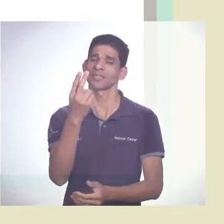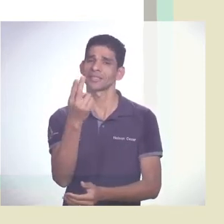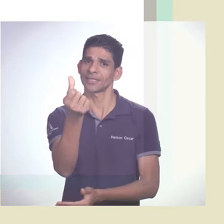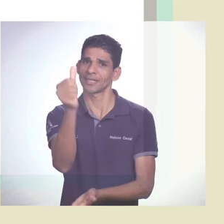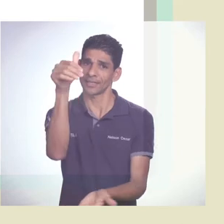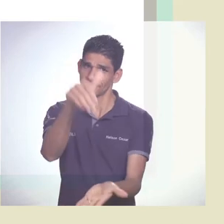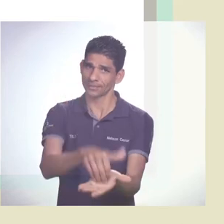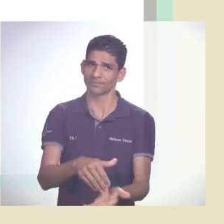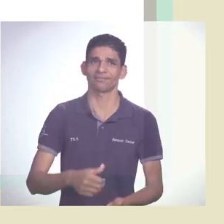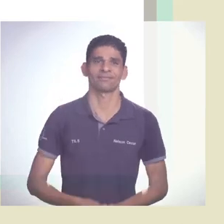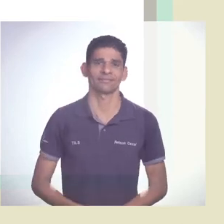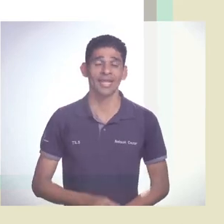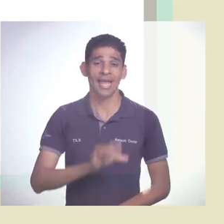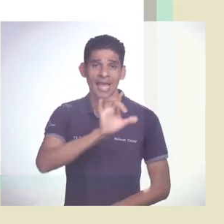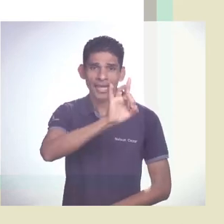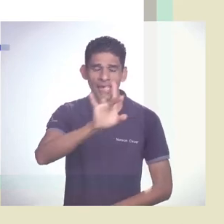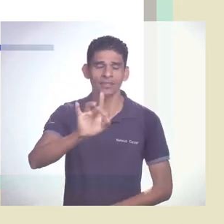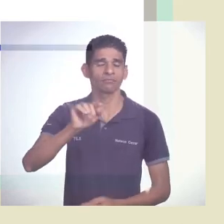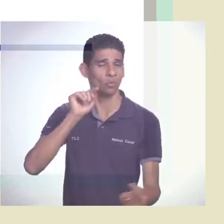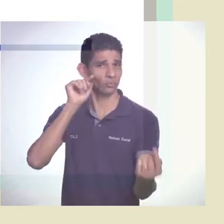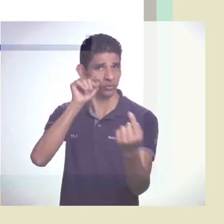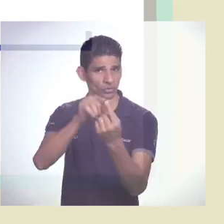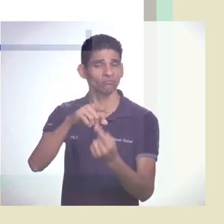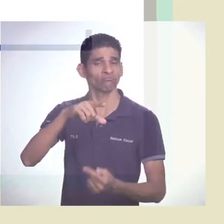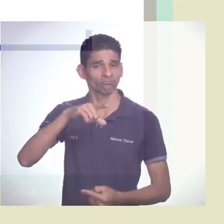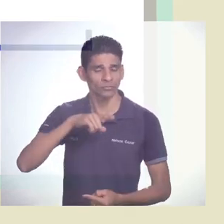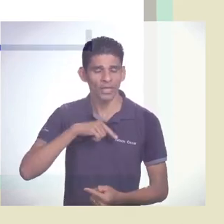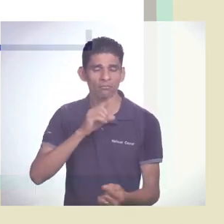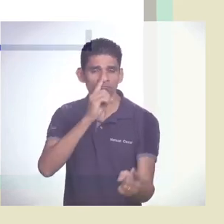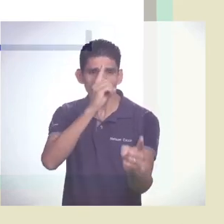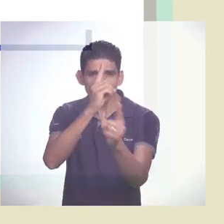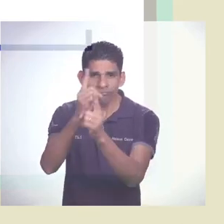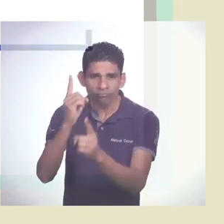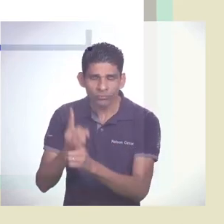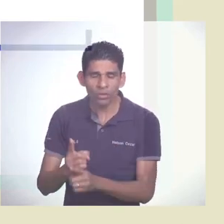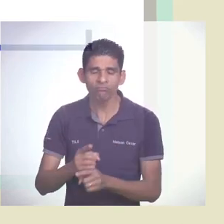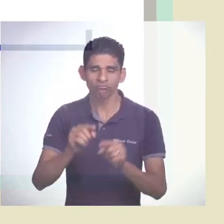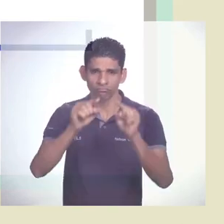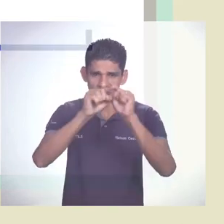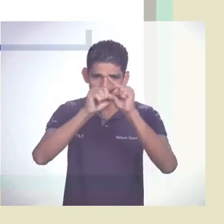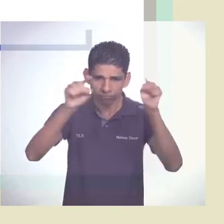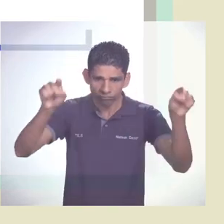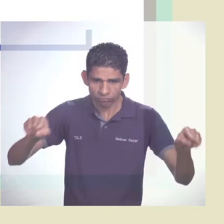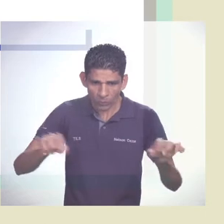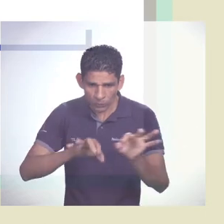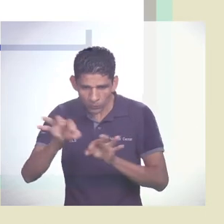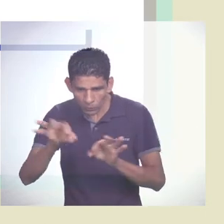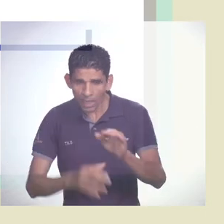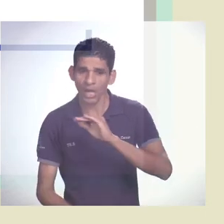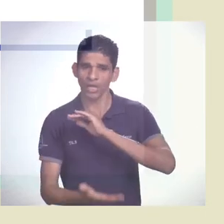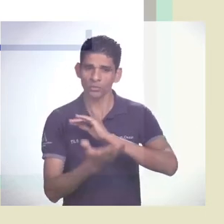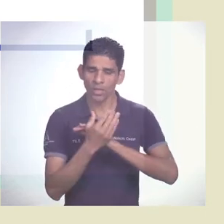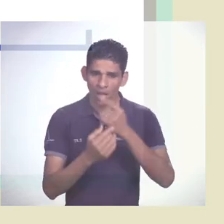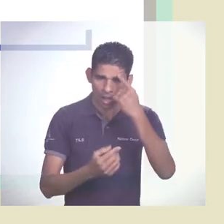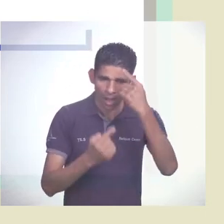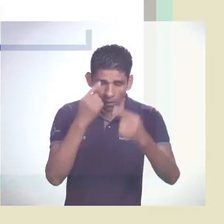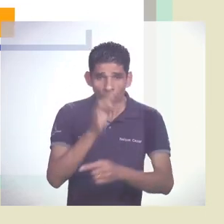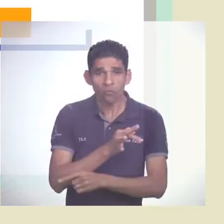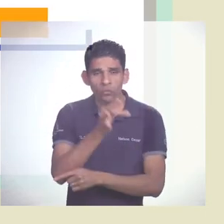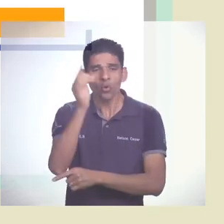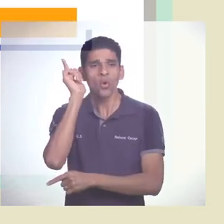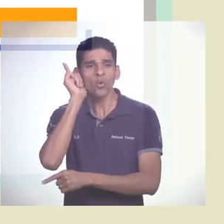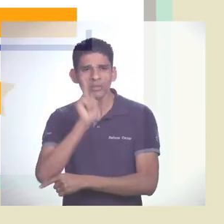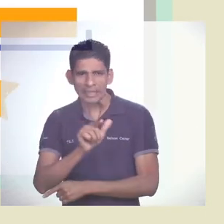identificados indicadores que serão utilizados no futuro para verificar se os objetivos traçados estão